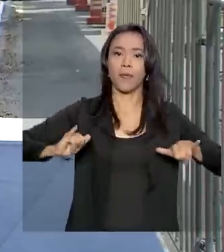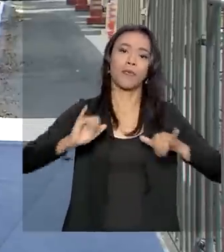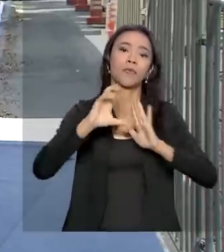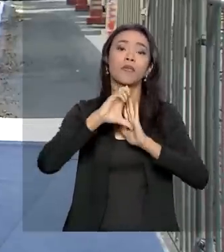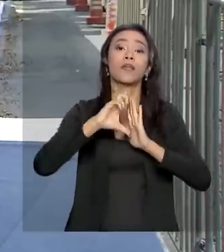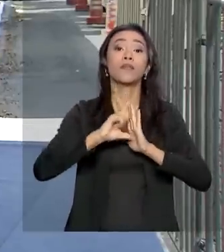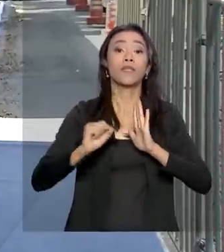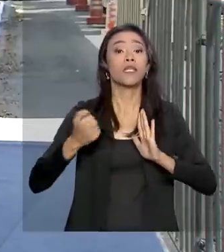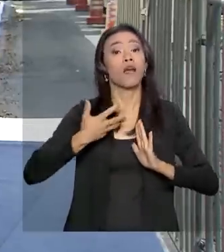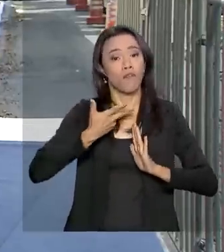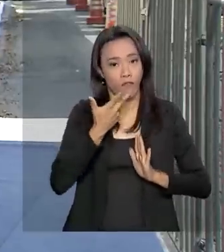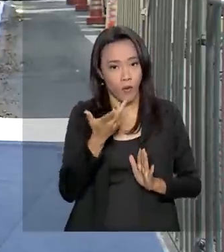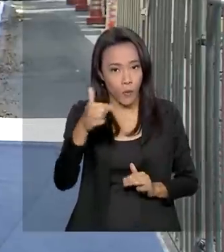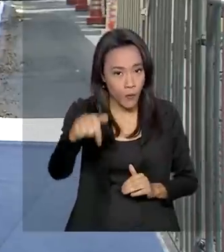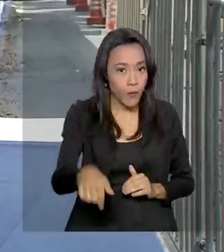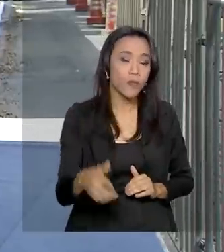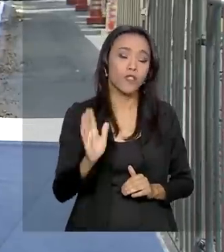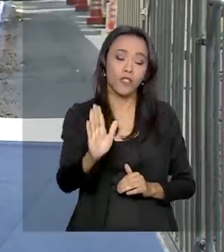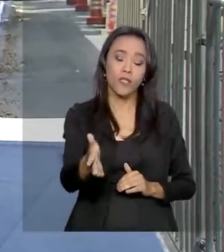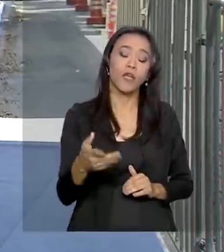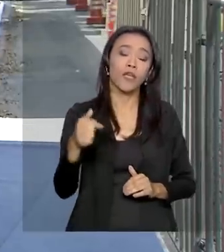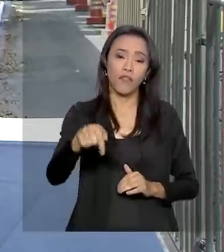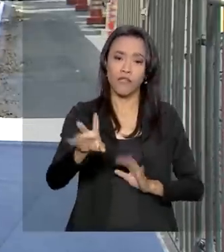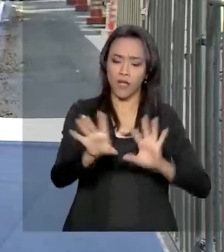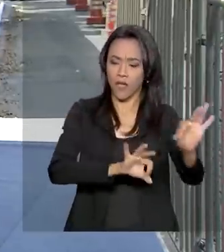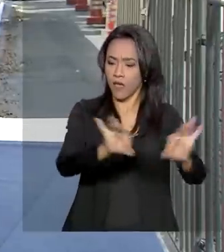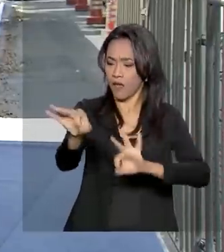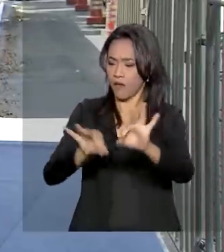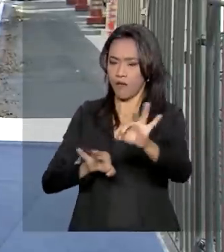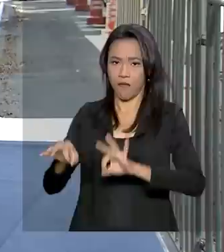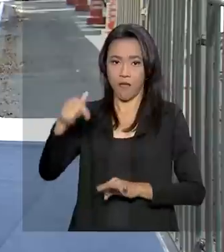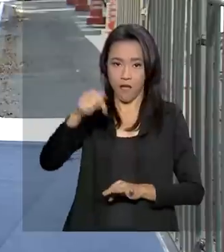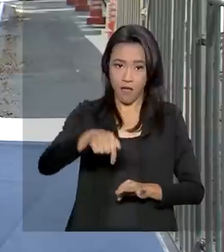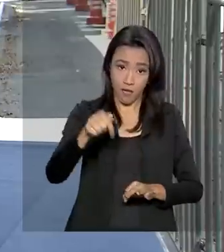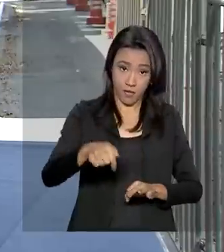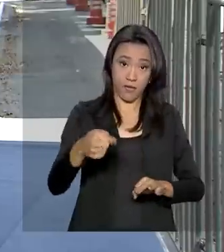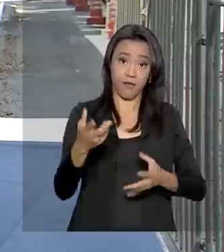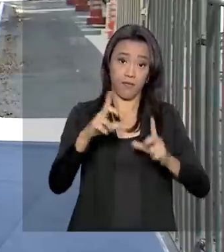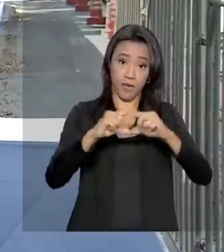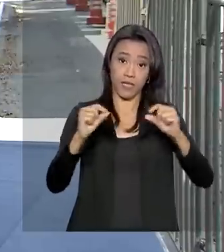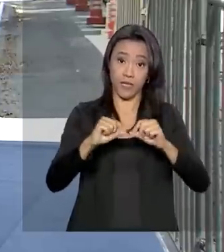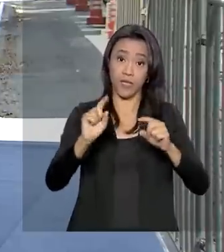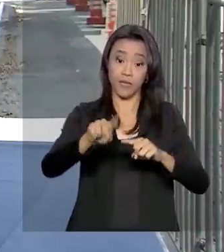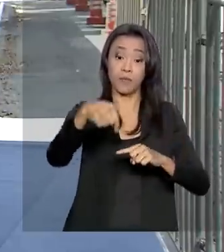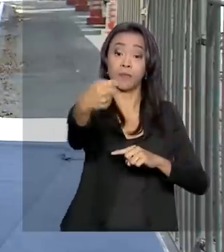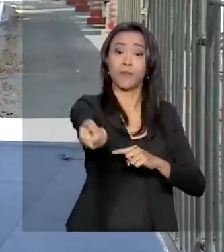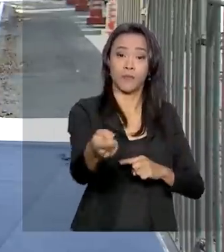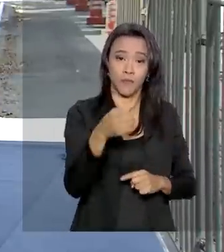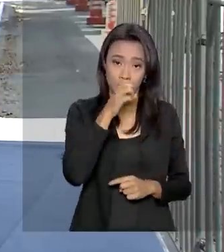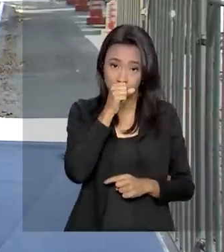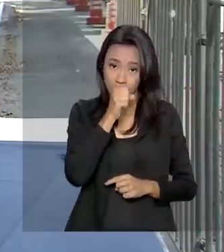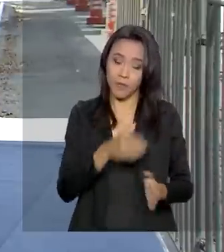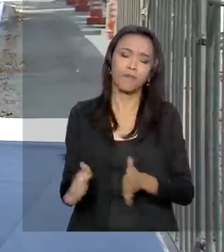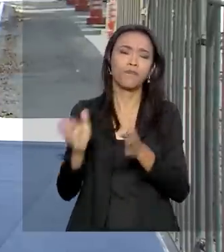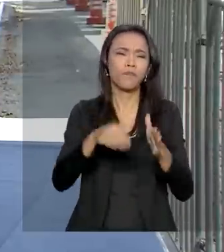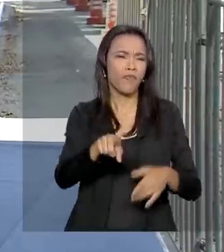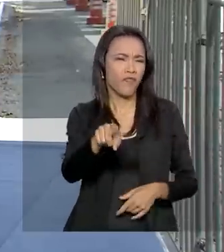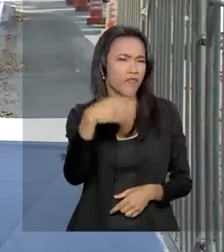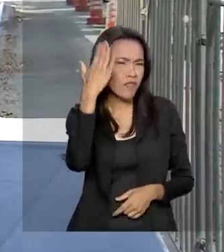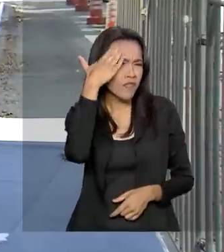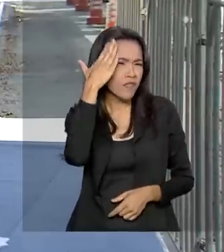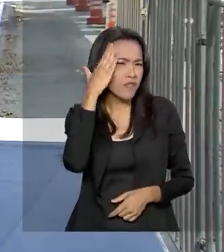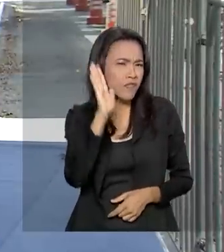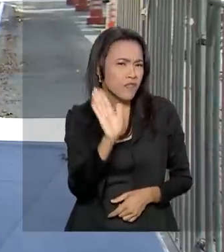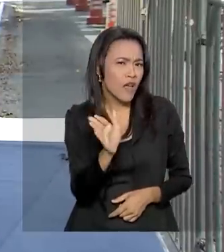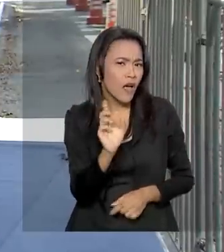sobre o 7 de setembro, desfile que vai ser feito aqui em Brasília no próximo sábado. Bom, e você sabia que, além